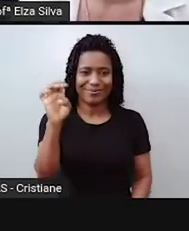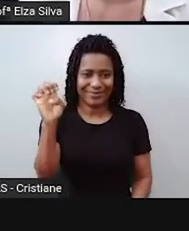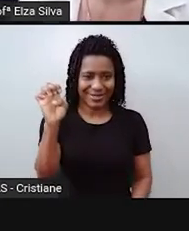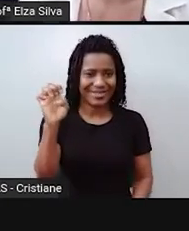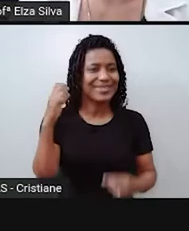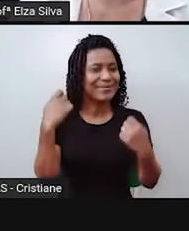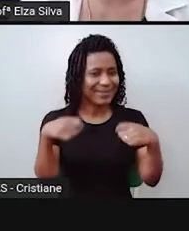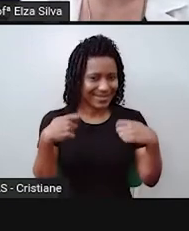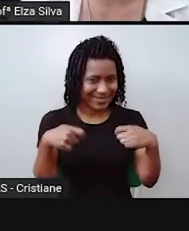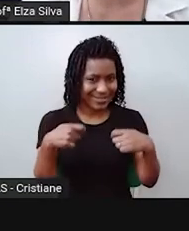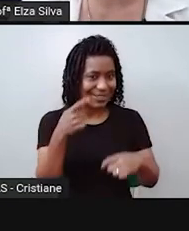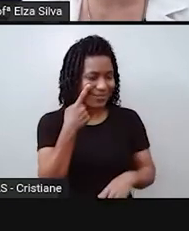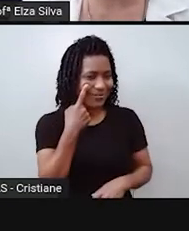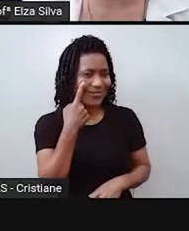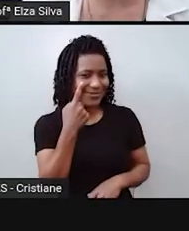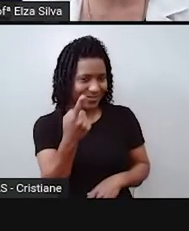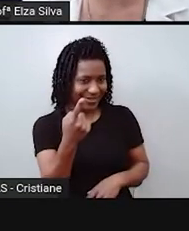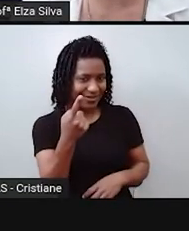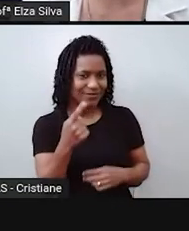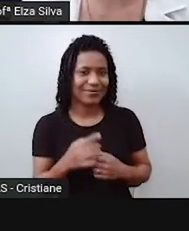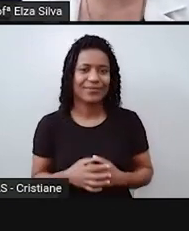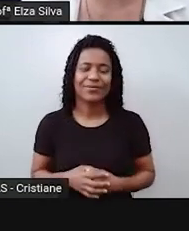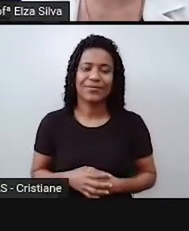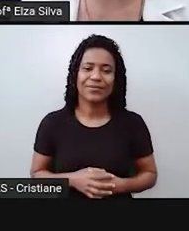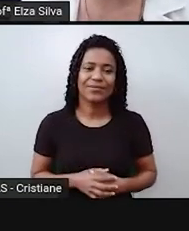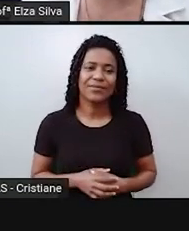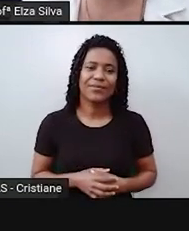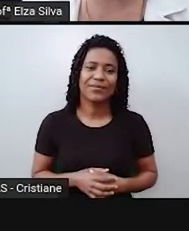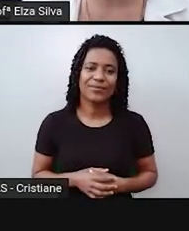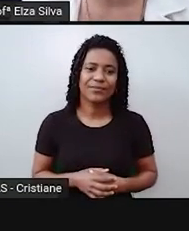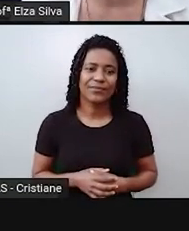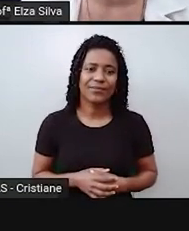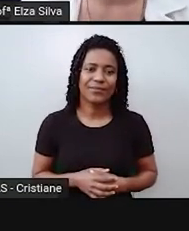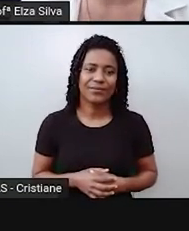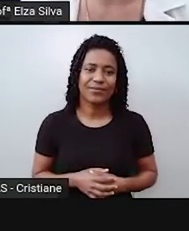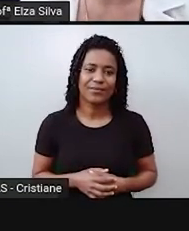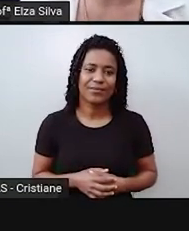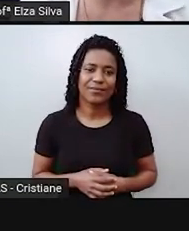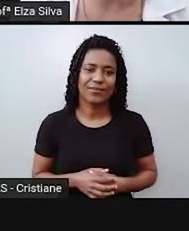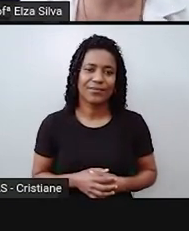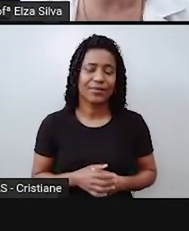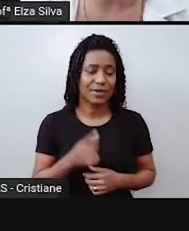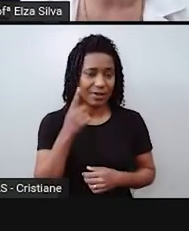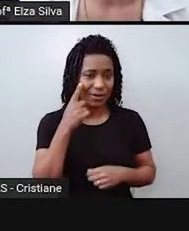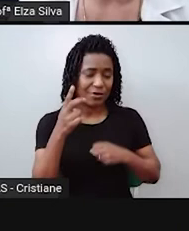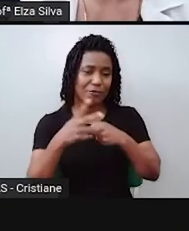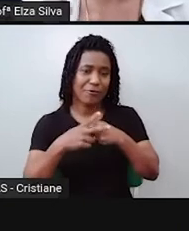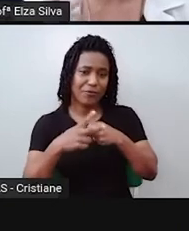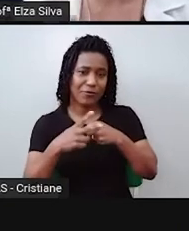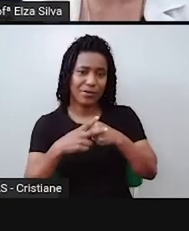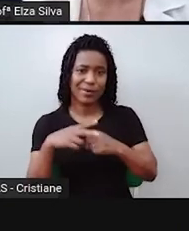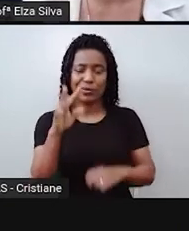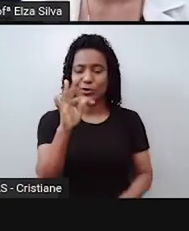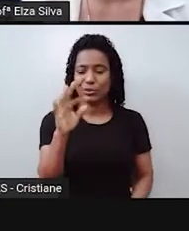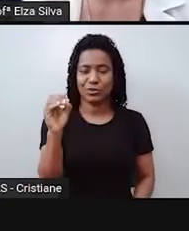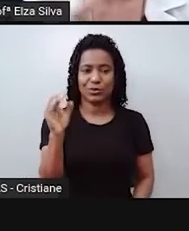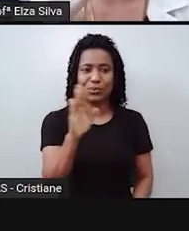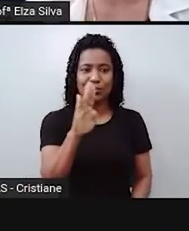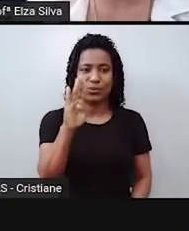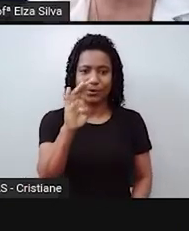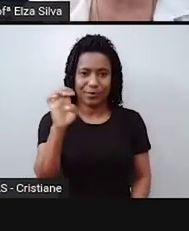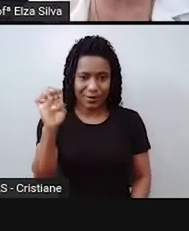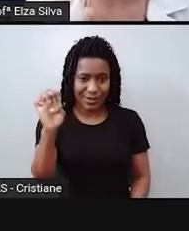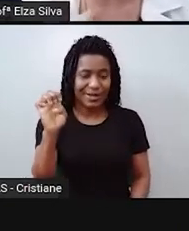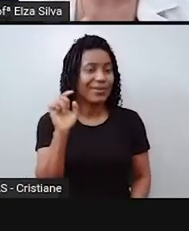Então, vamos relembrar aqui um pouquinho o verbo to be no presente. O verbo to be ajuda-me. É